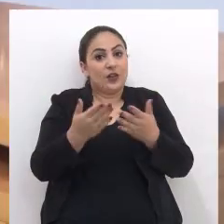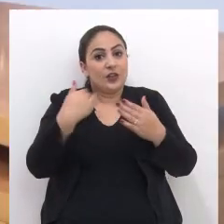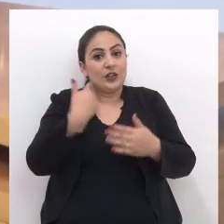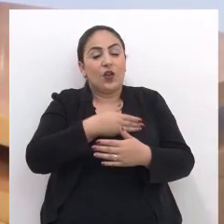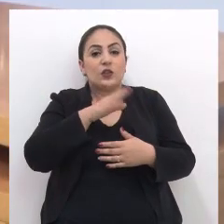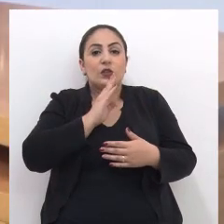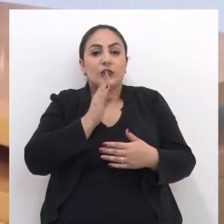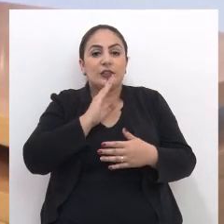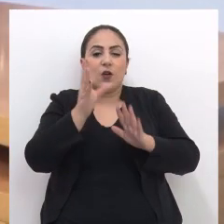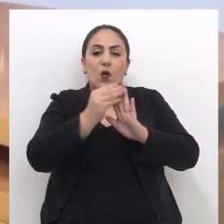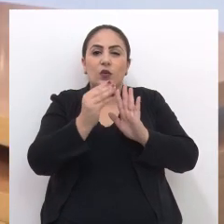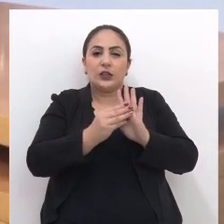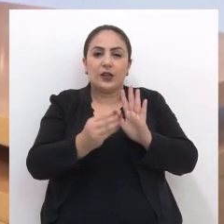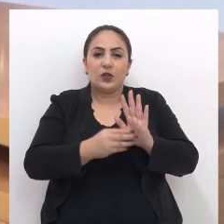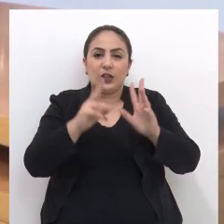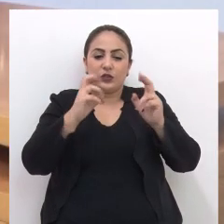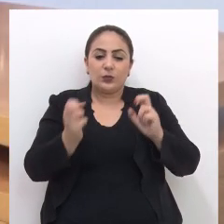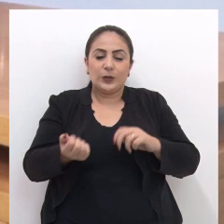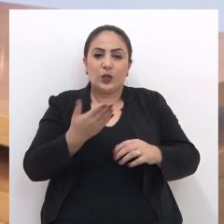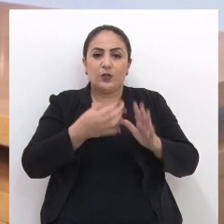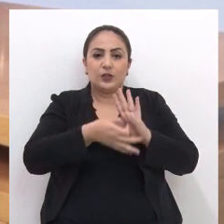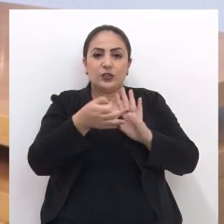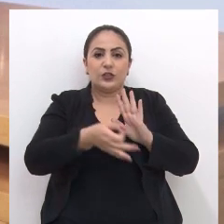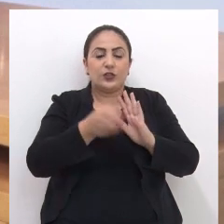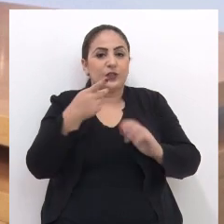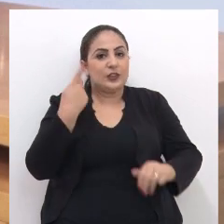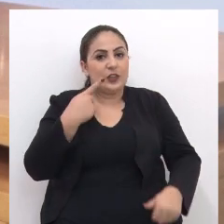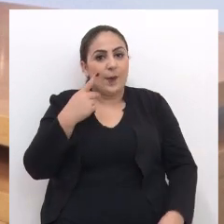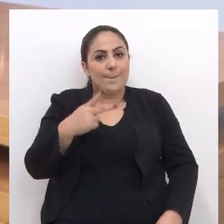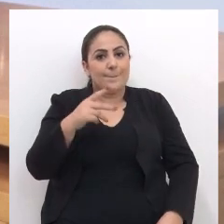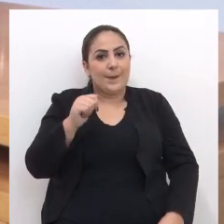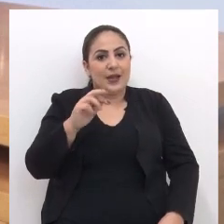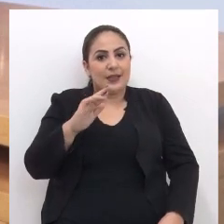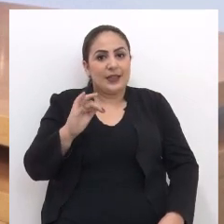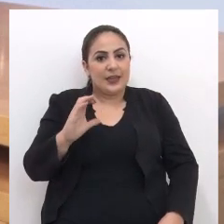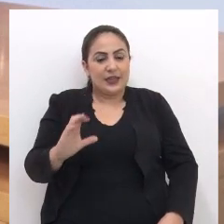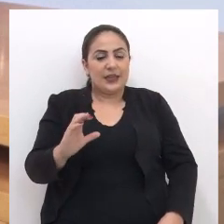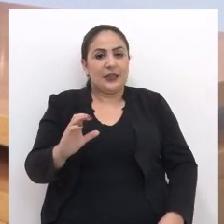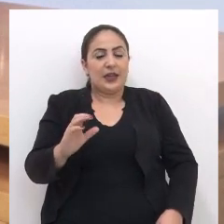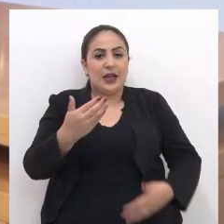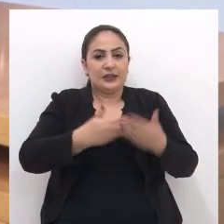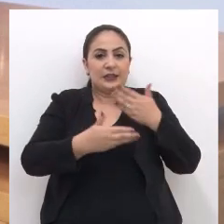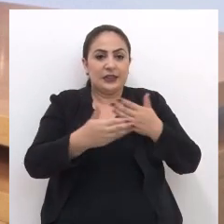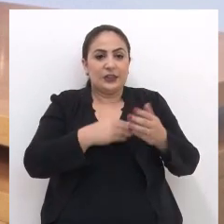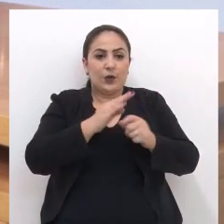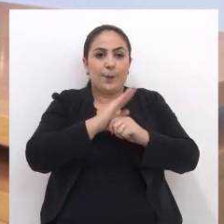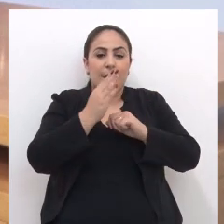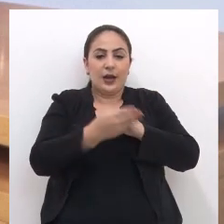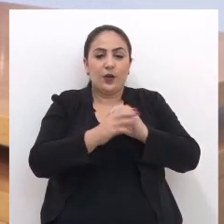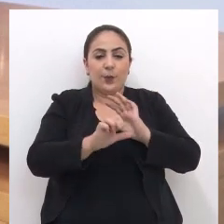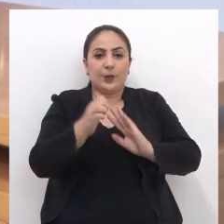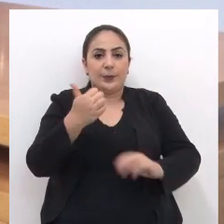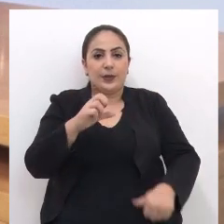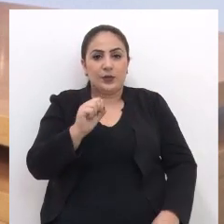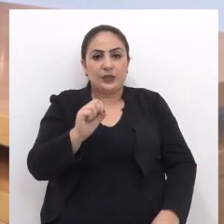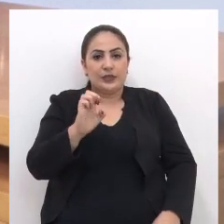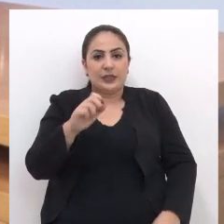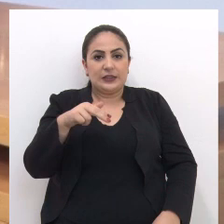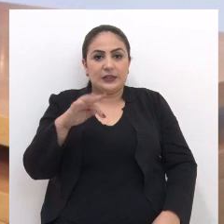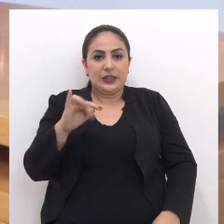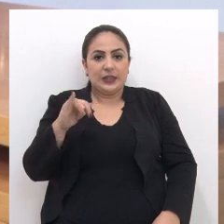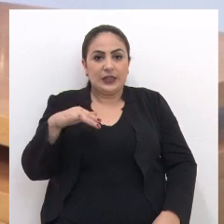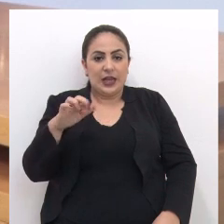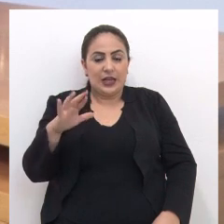E agora, vamos conhecer o conteúdo de uma nova indicação do vereador Patrick Cavalcante, que contempla a Vila Primeiro